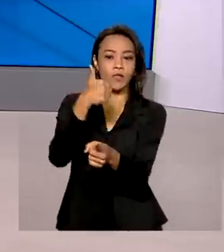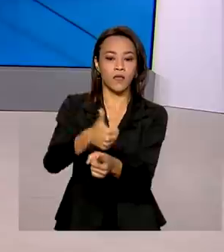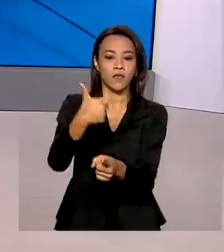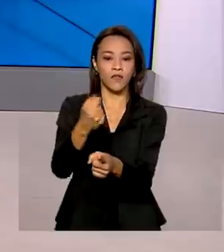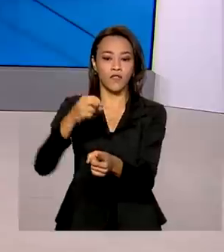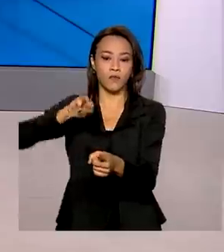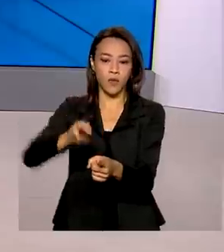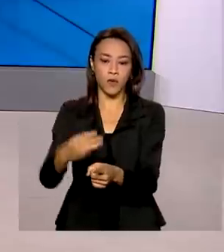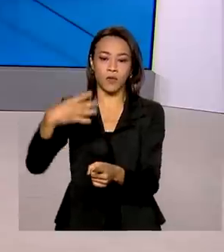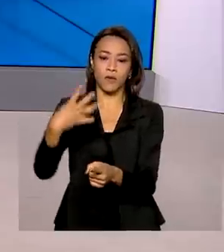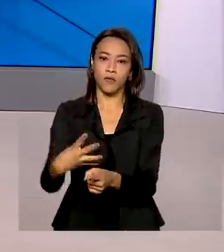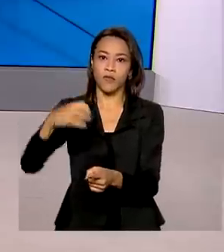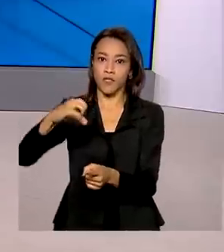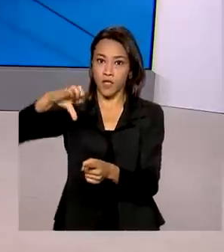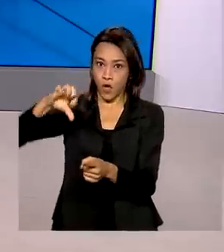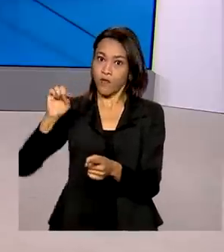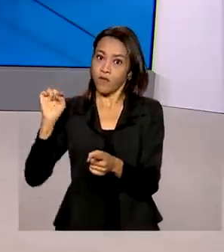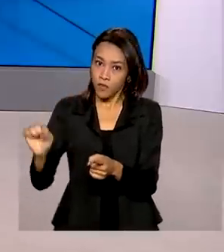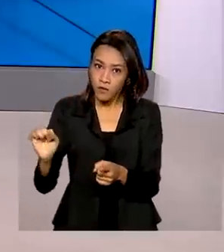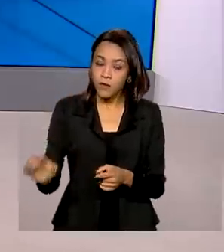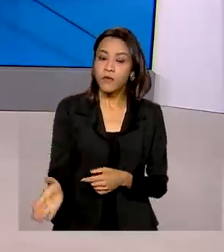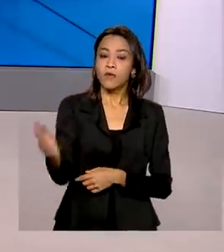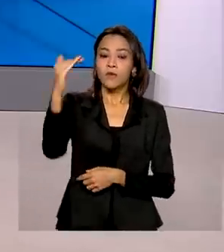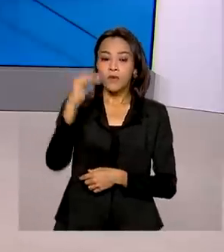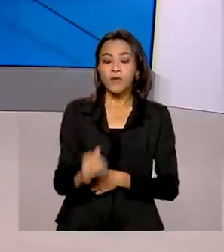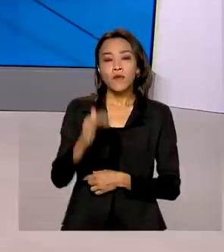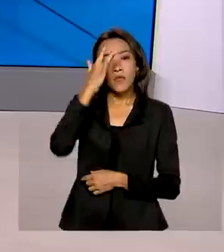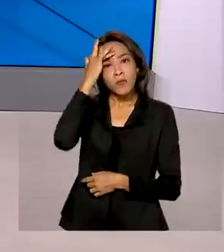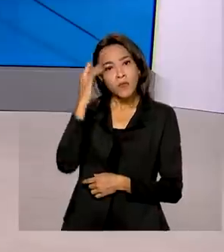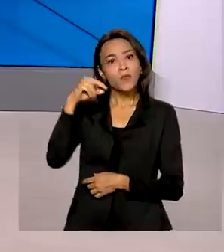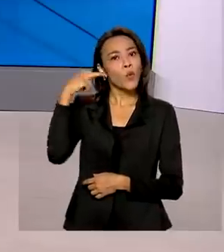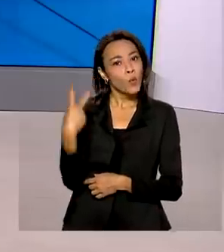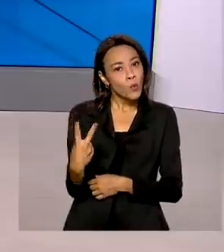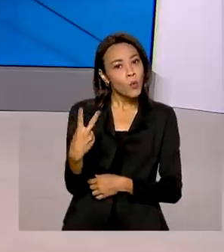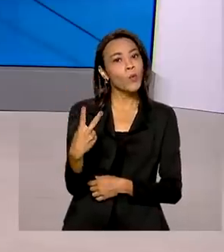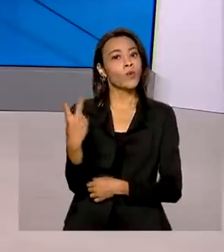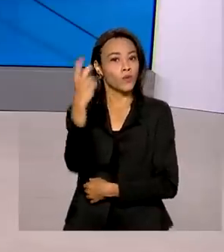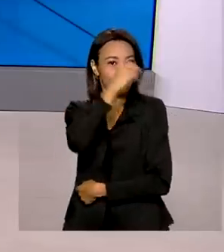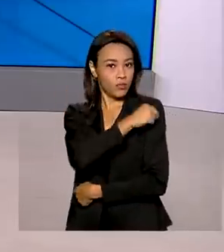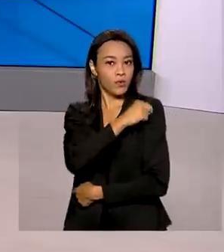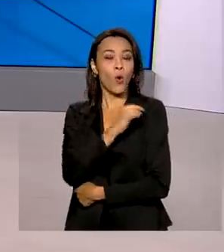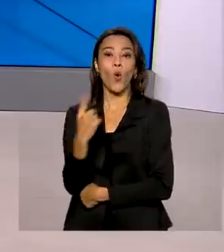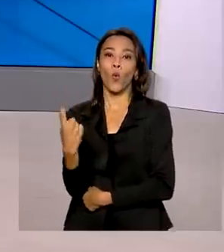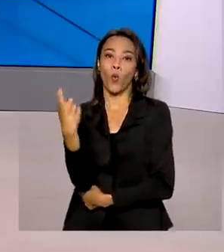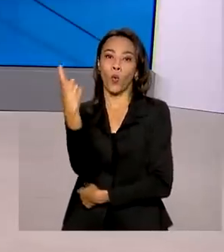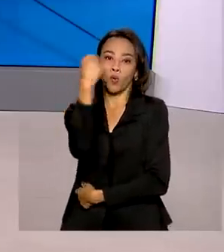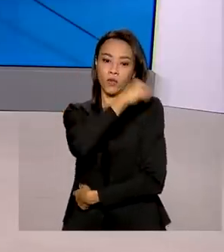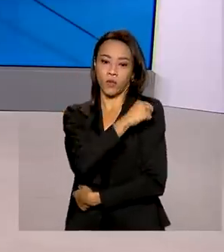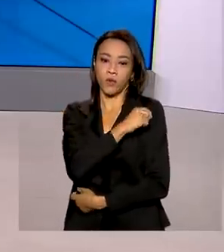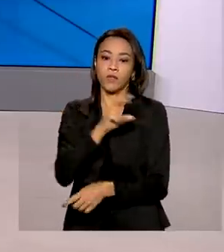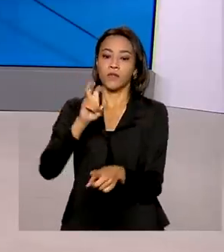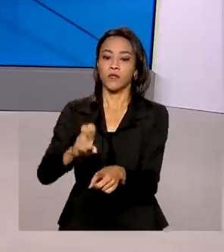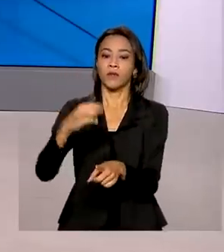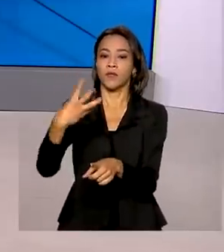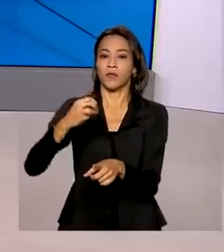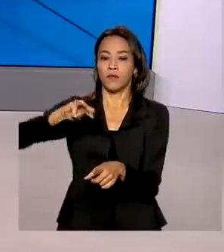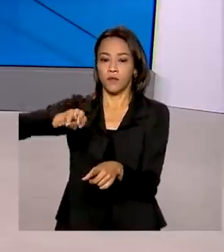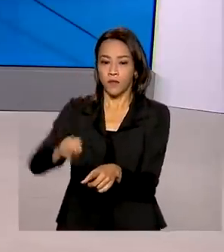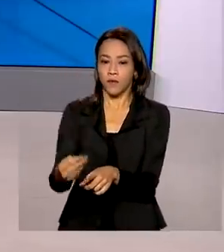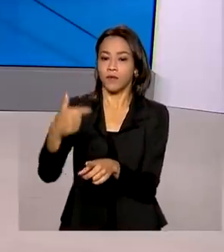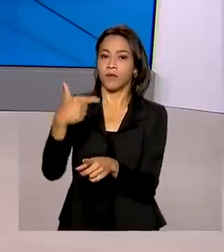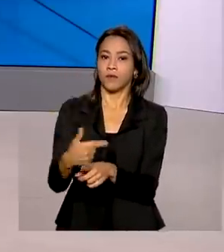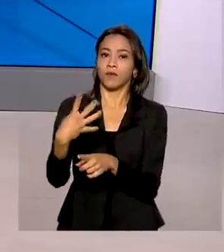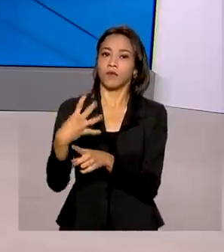409 mil. E as pessoas vacinadas com duas doses ou em dose única, 53 milhões, mil